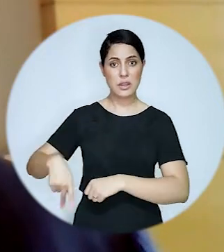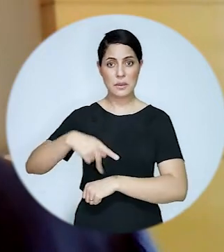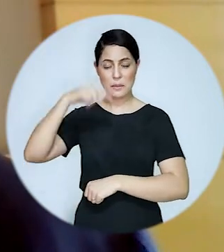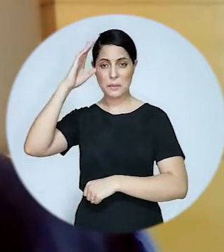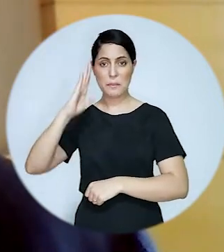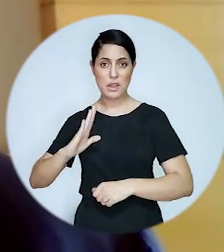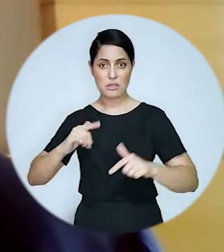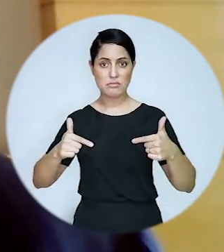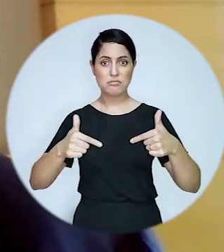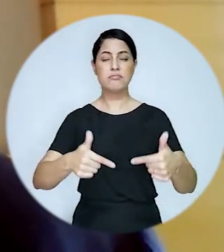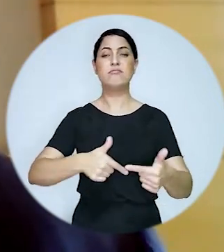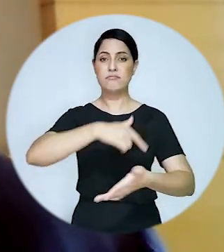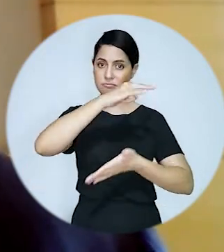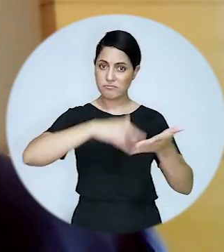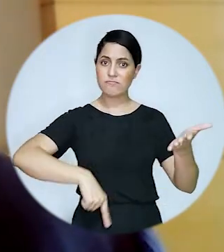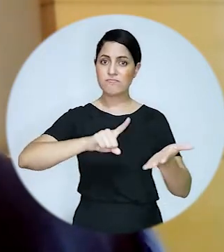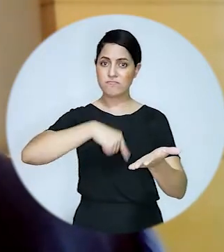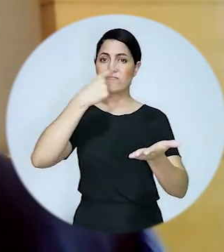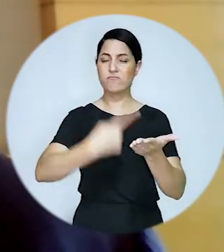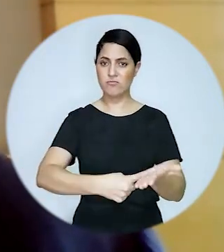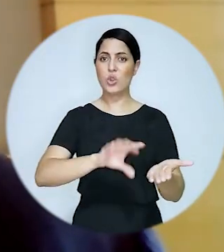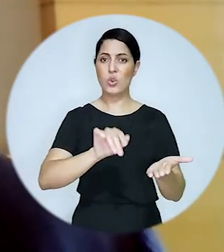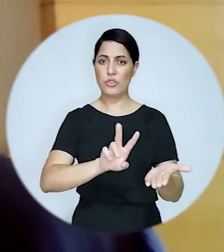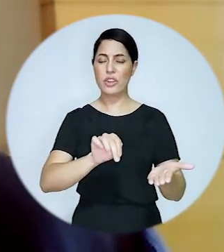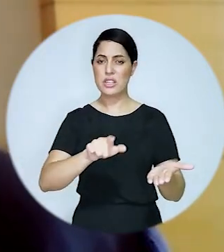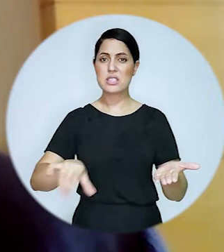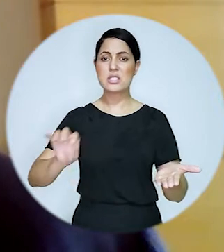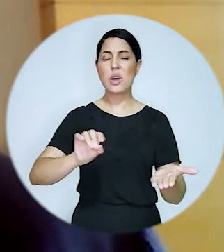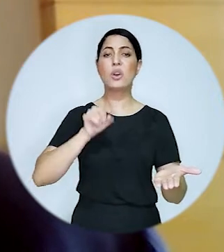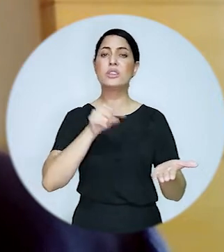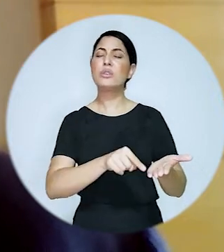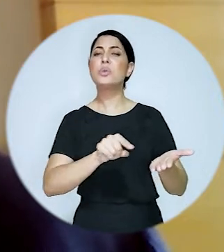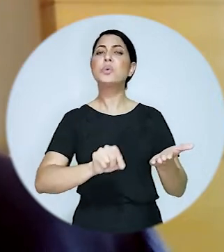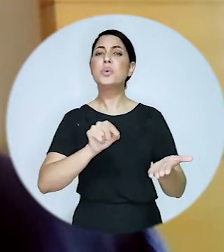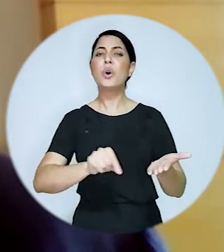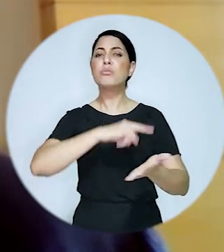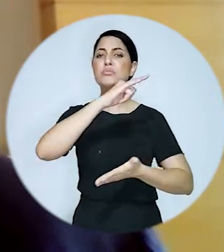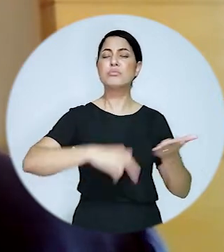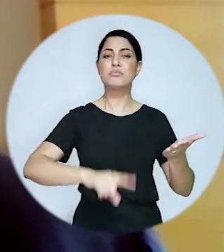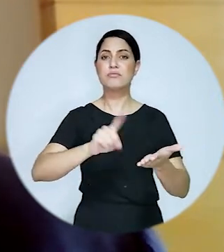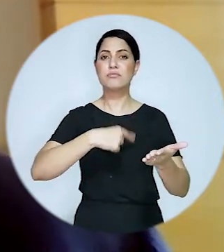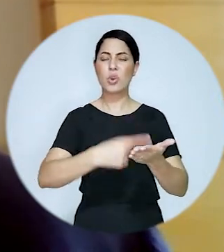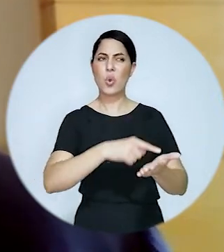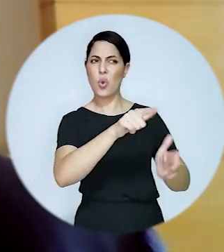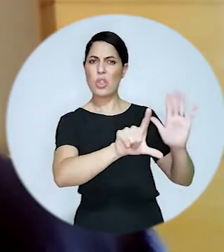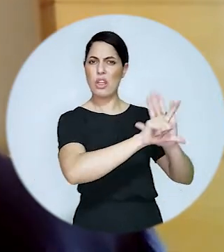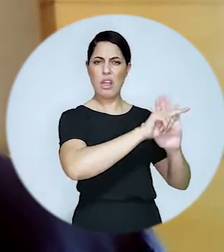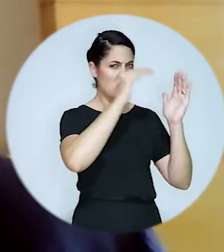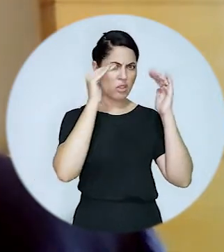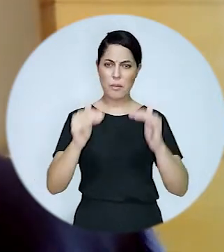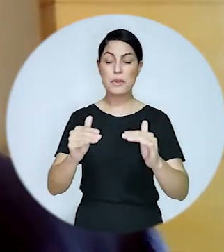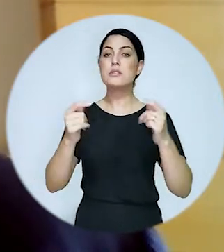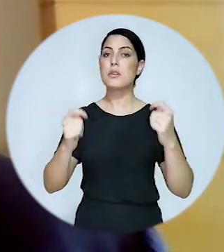o Brasil que aderiu à Convenção, que tem força inclusive de norma constitucional, por isso nenhuma lei, nenhuma